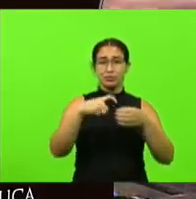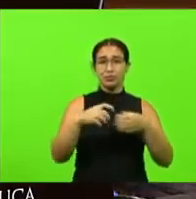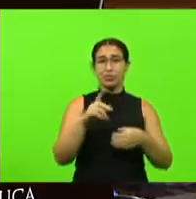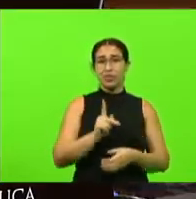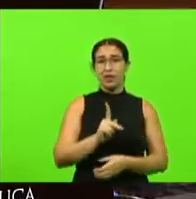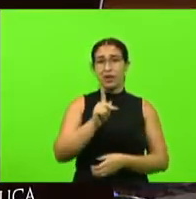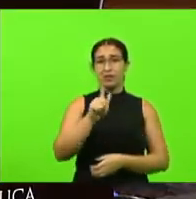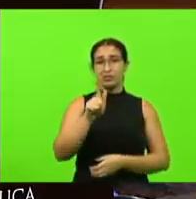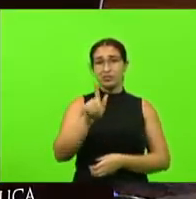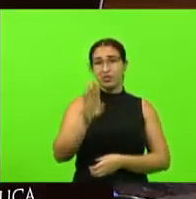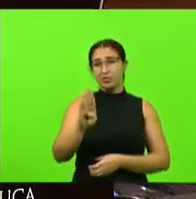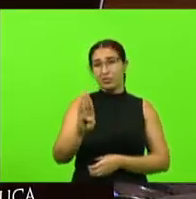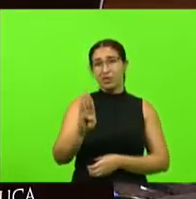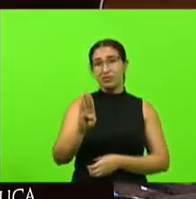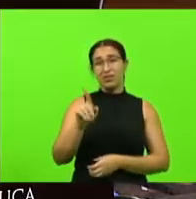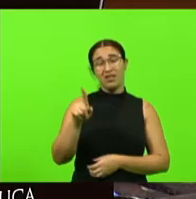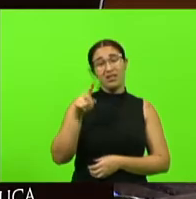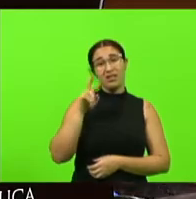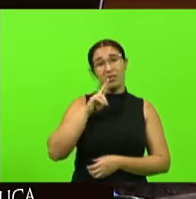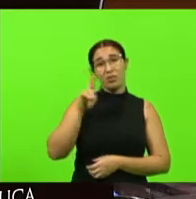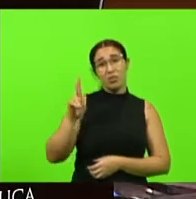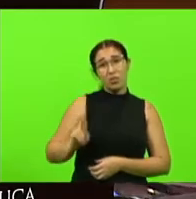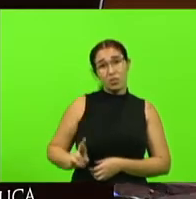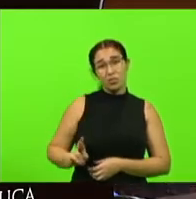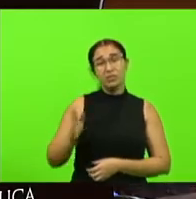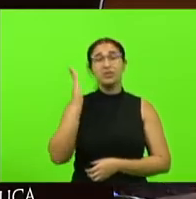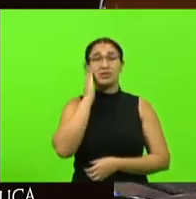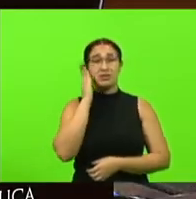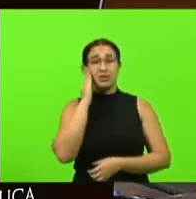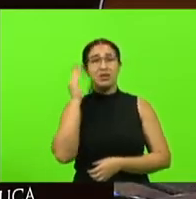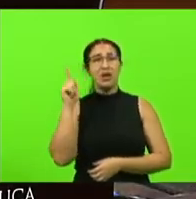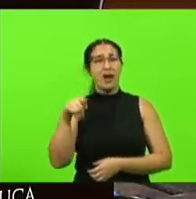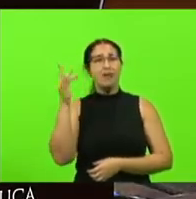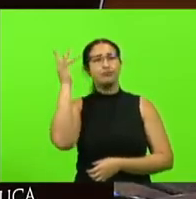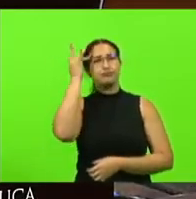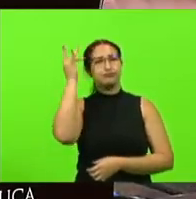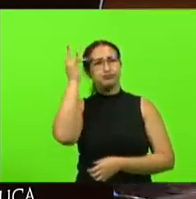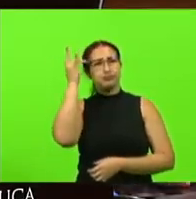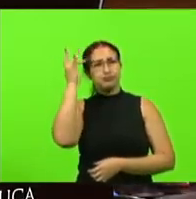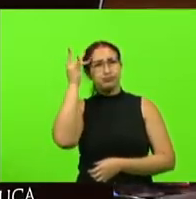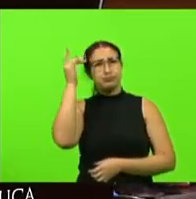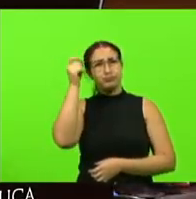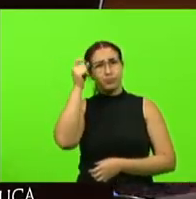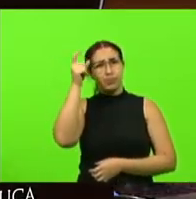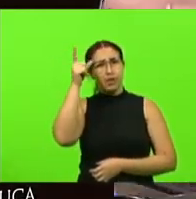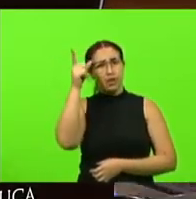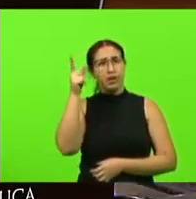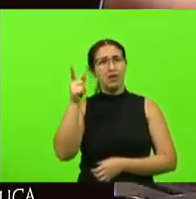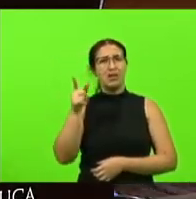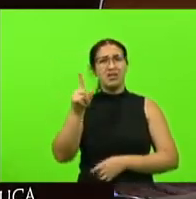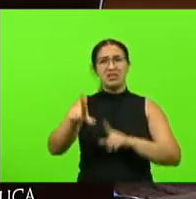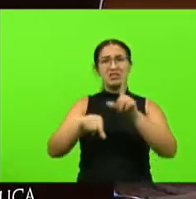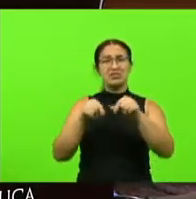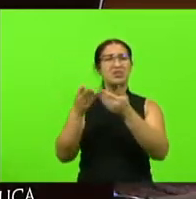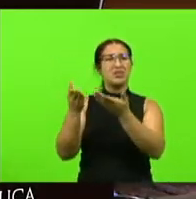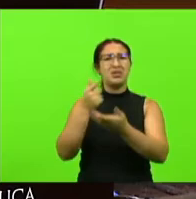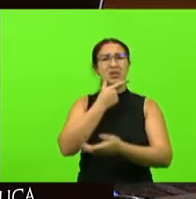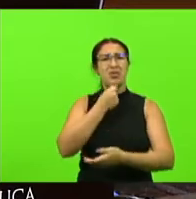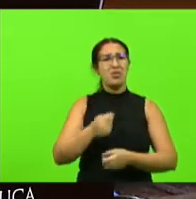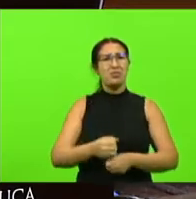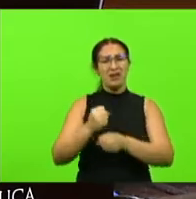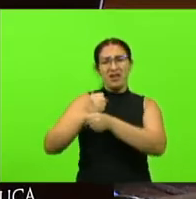como é que o povo russo que é um povo que eu sei que é inteligente a cultura deles elegeu esse cara mas está aí há quantos anos